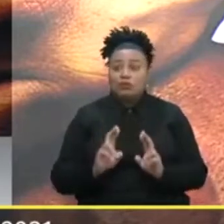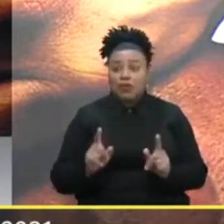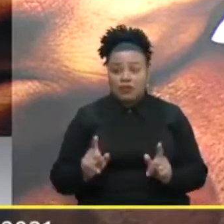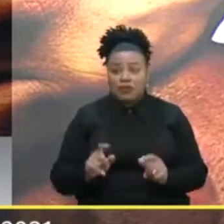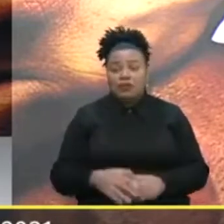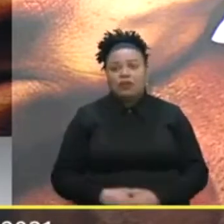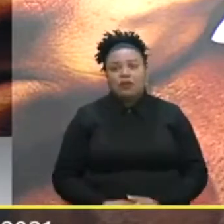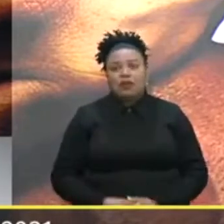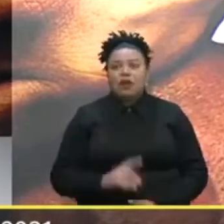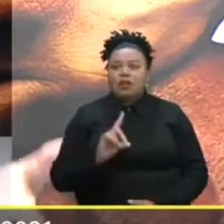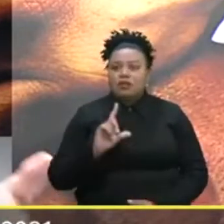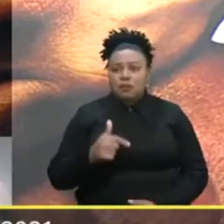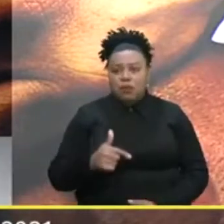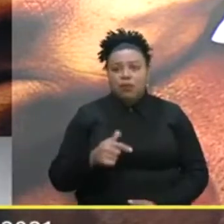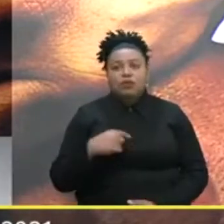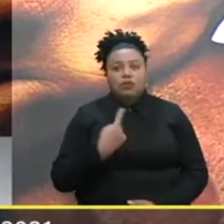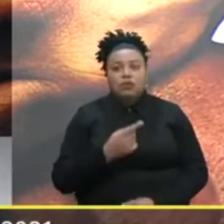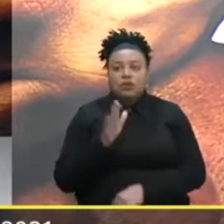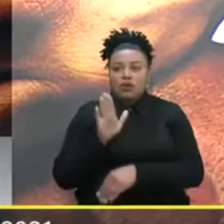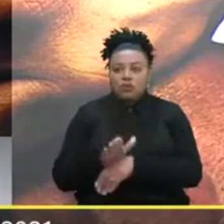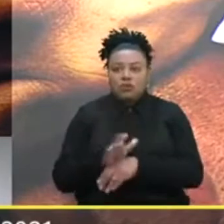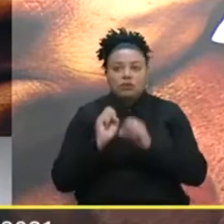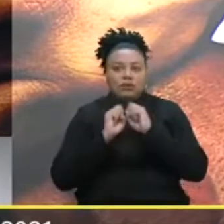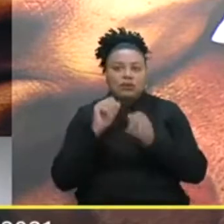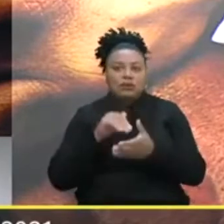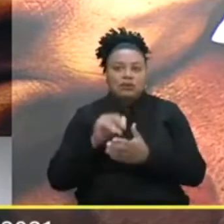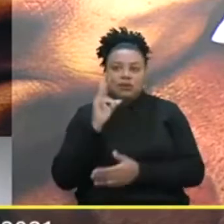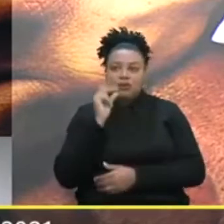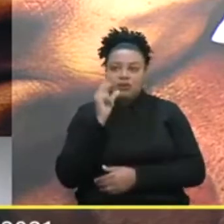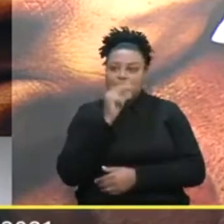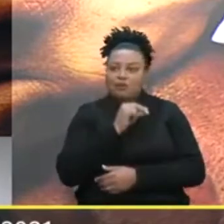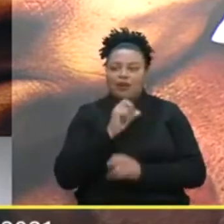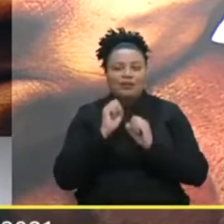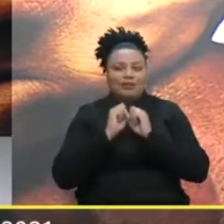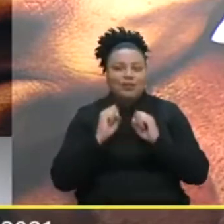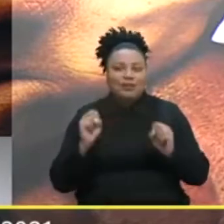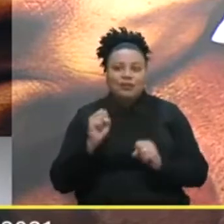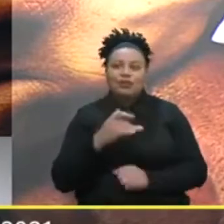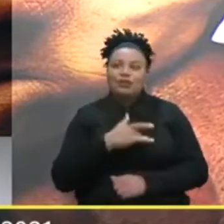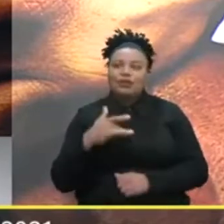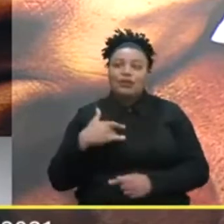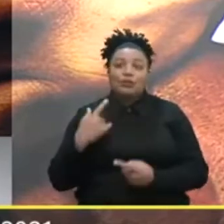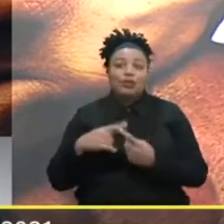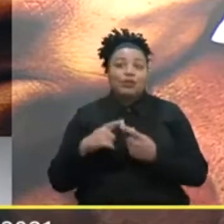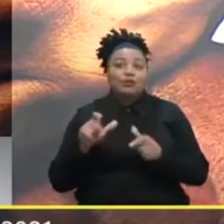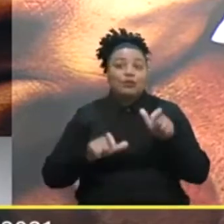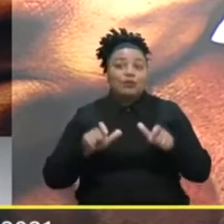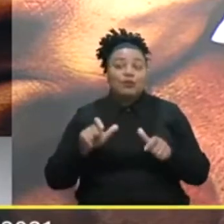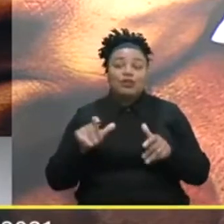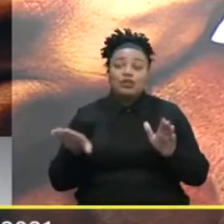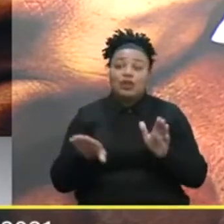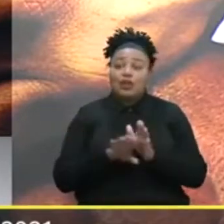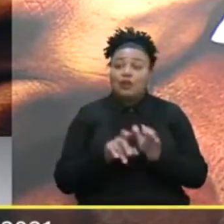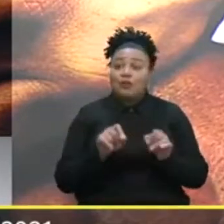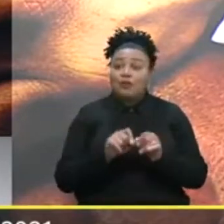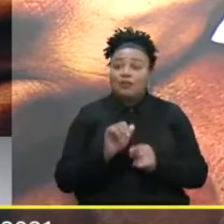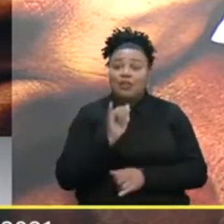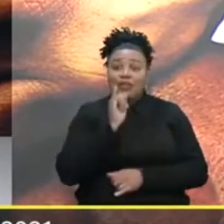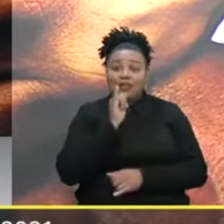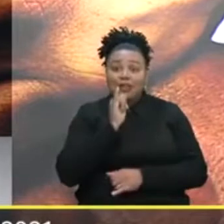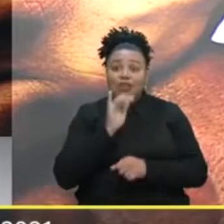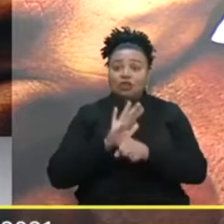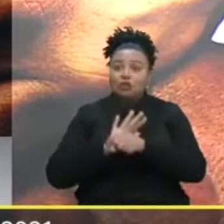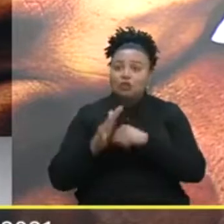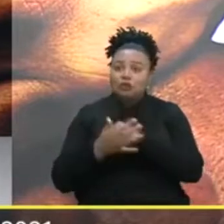Depois disso Nós também ajudamos A Secretaria Municipal Da Saúde Porque as pessoas Chegavam para fazer Teste de Covid E não tinham onde